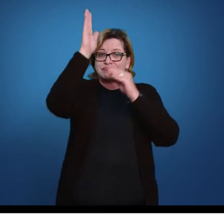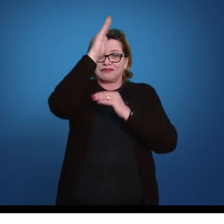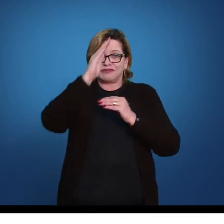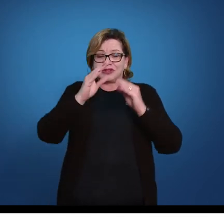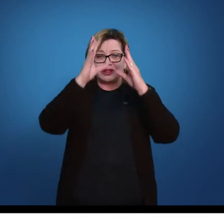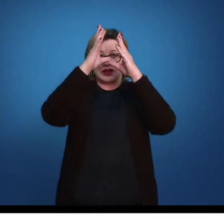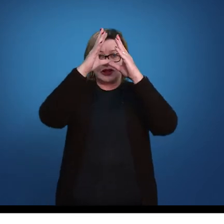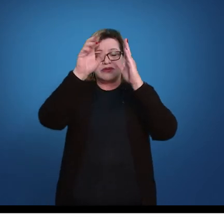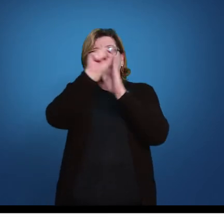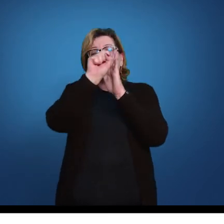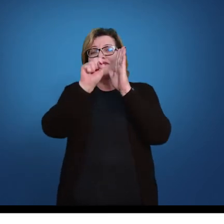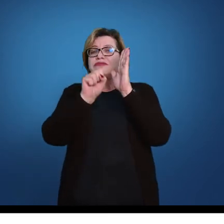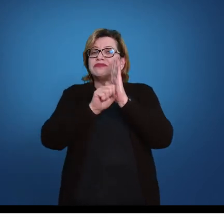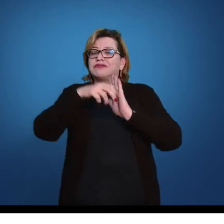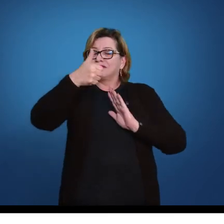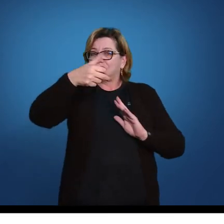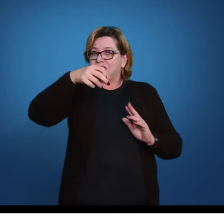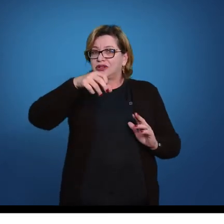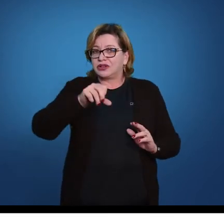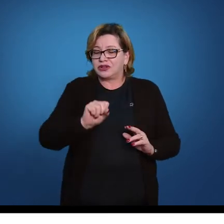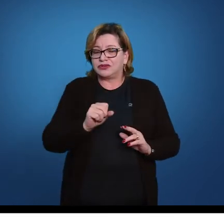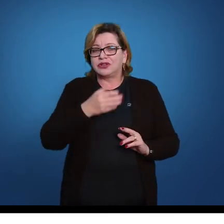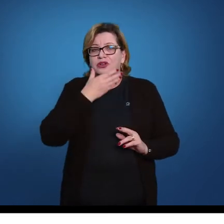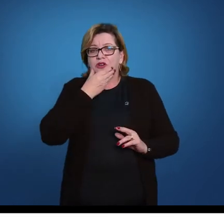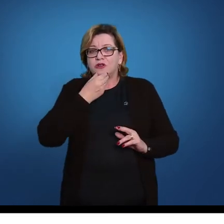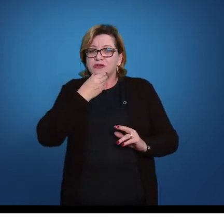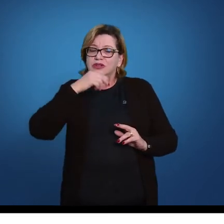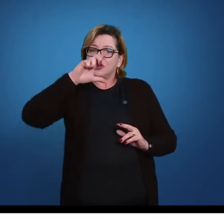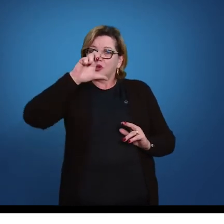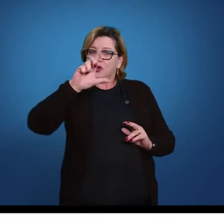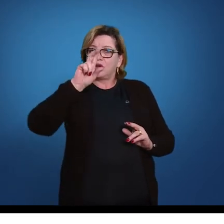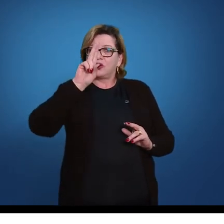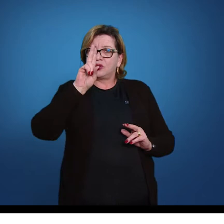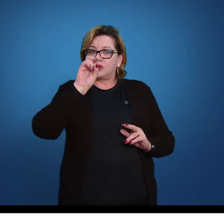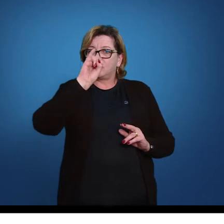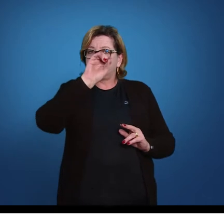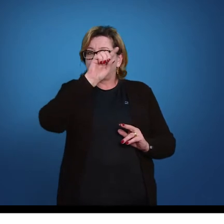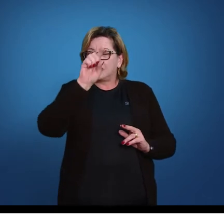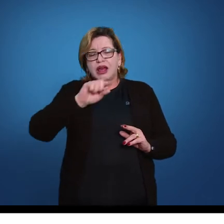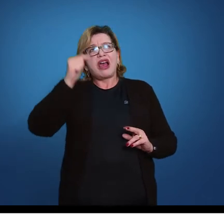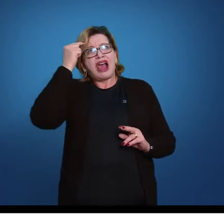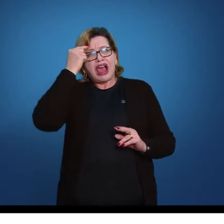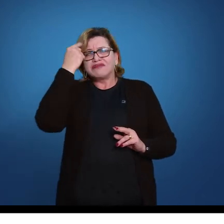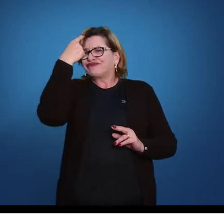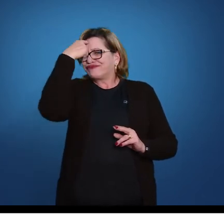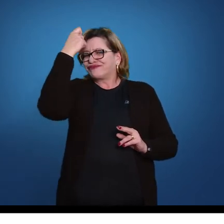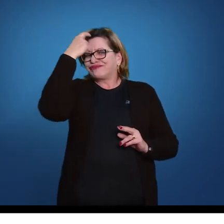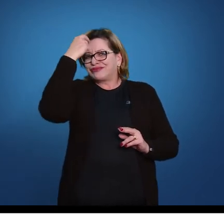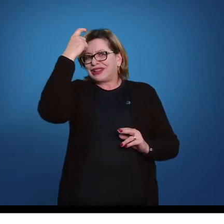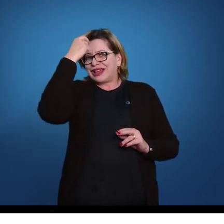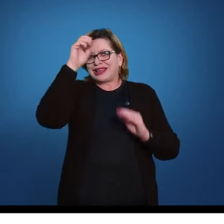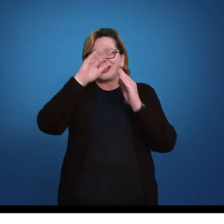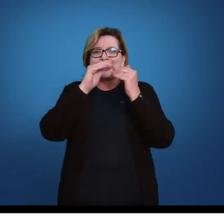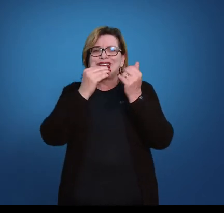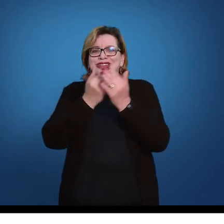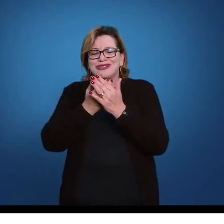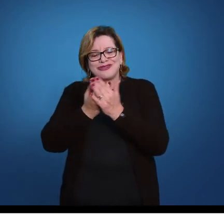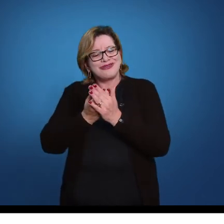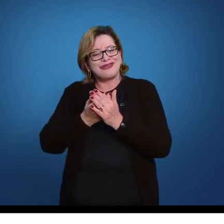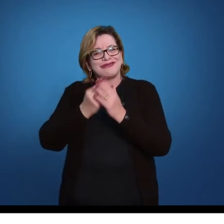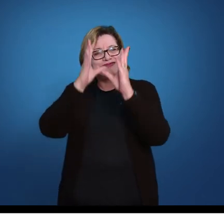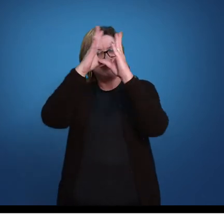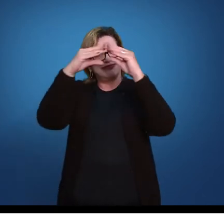E o Luiz Olimecha foi um dos grandes idealizadores da Escola Nacional de Circo no Brasil.